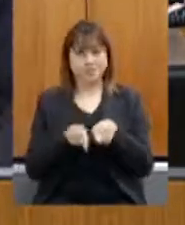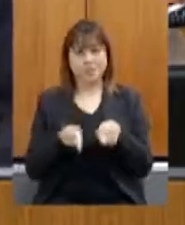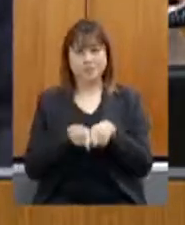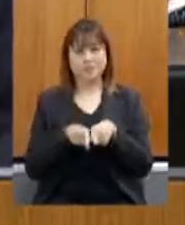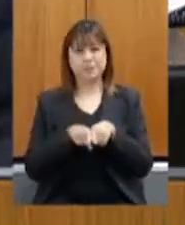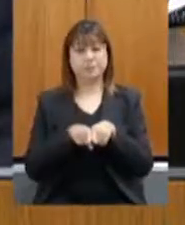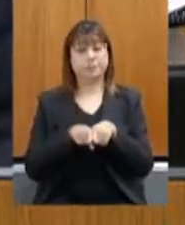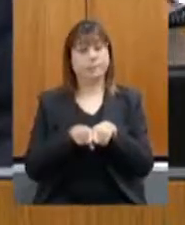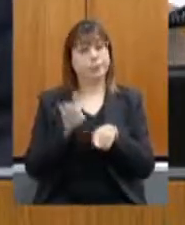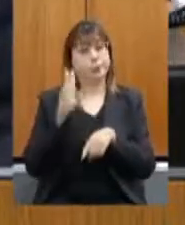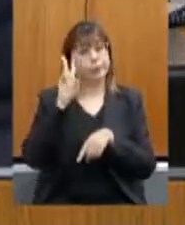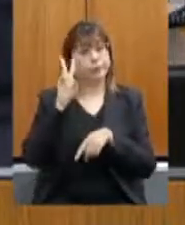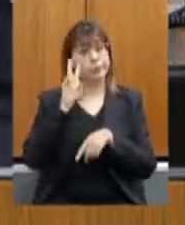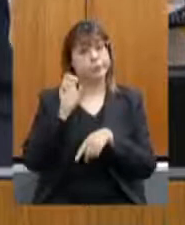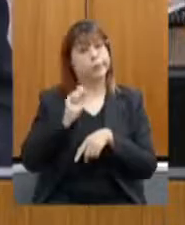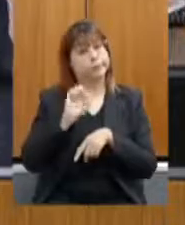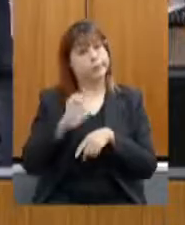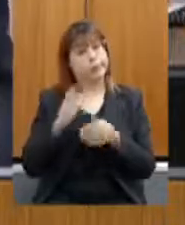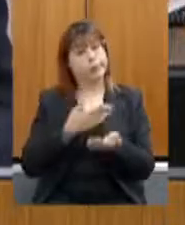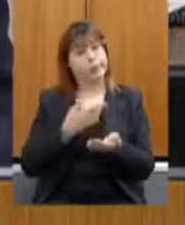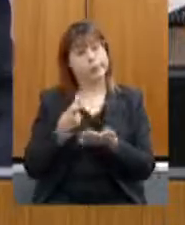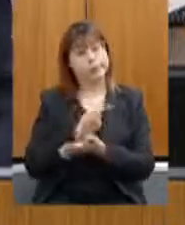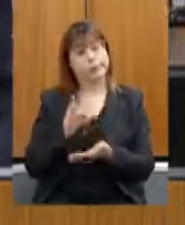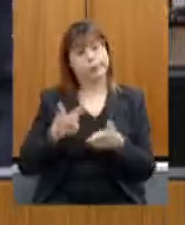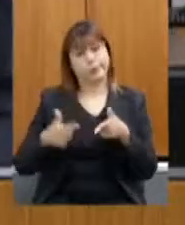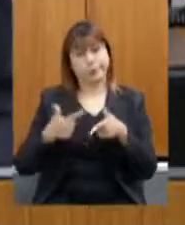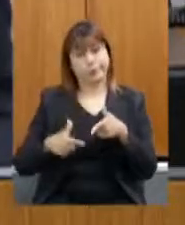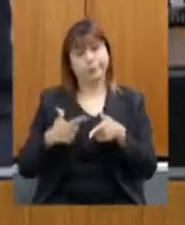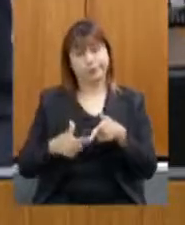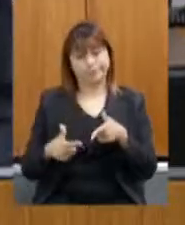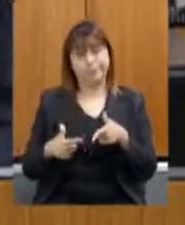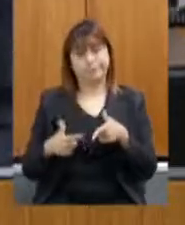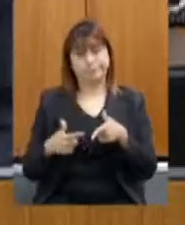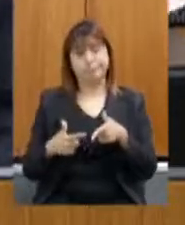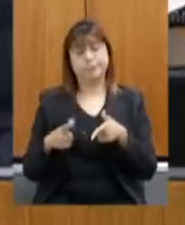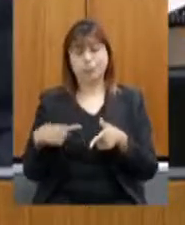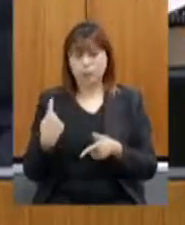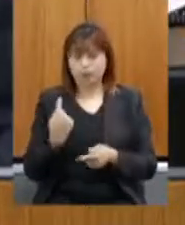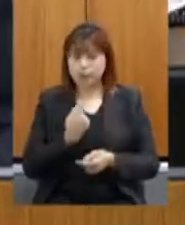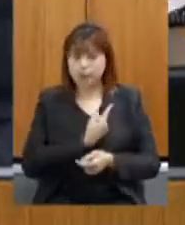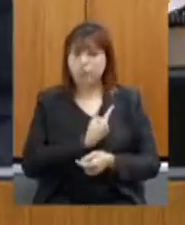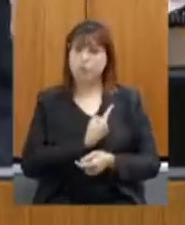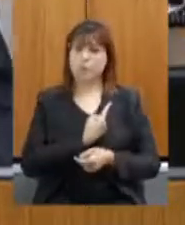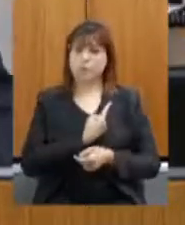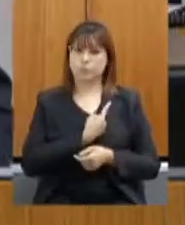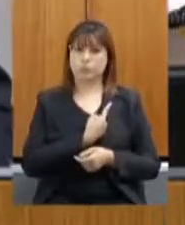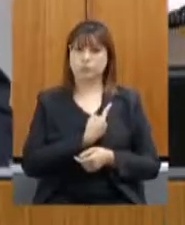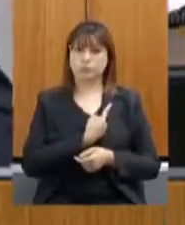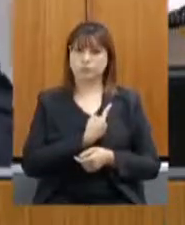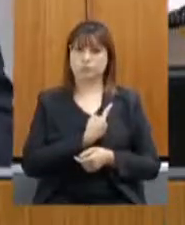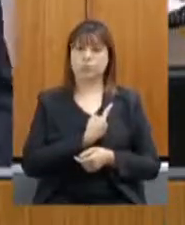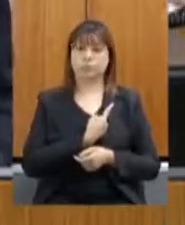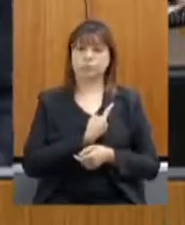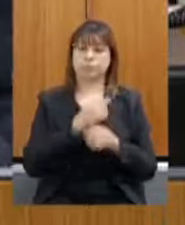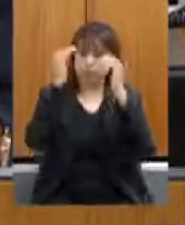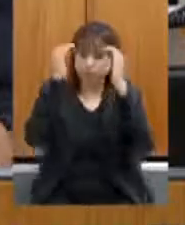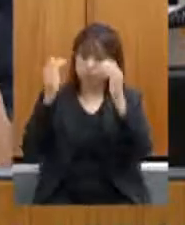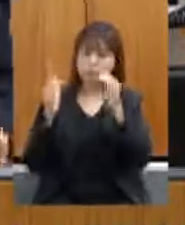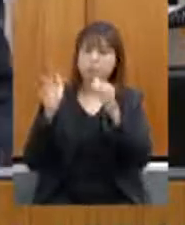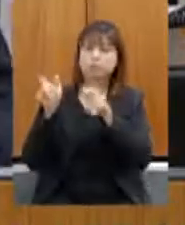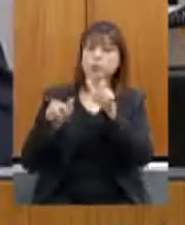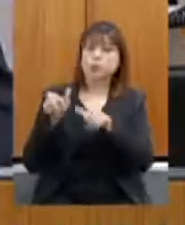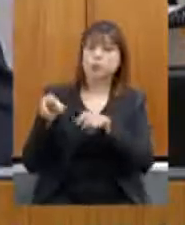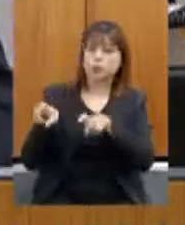são lembrados se o problema acontecer e nós como característica do nosso homem do campo nós somos